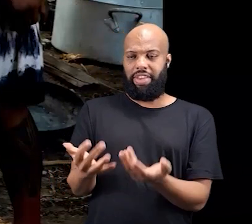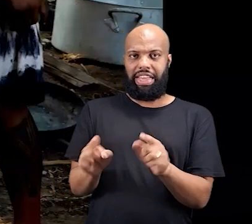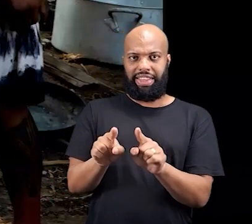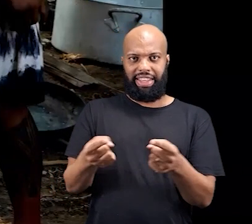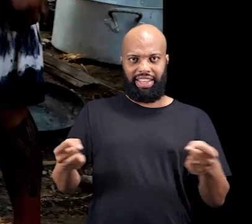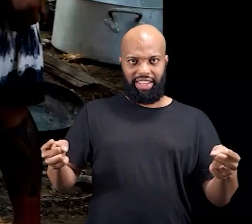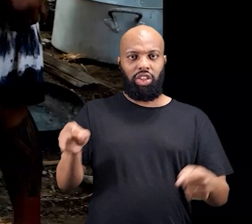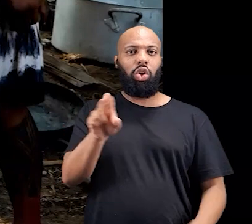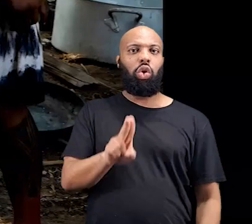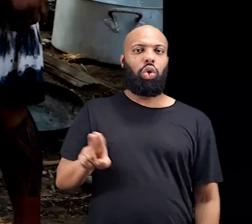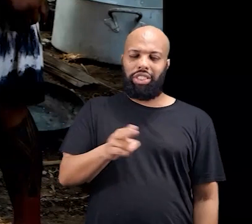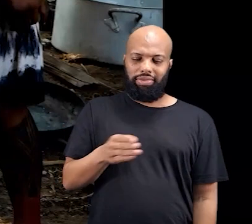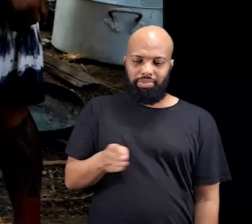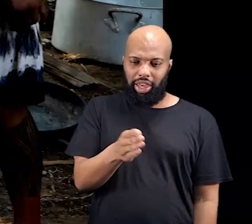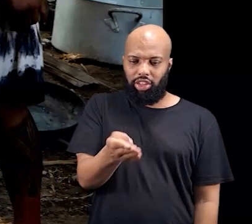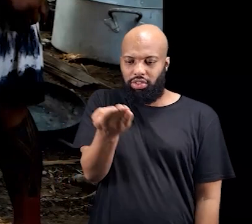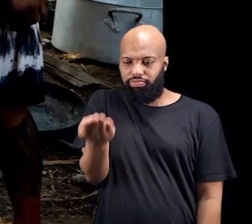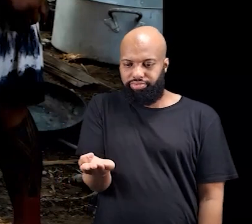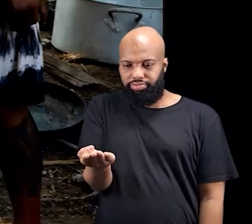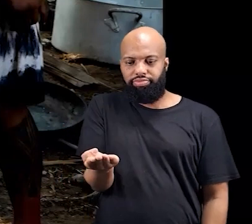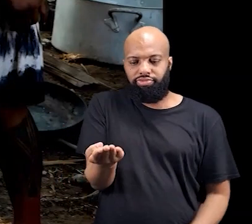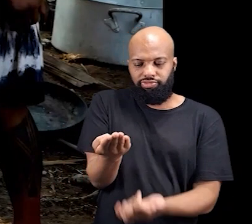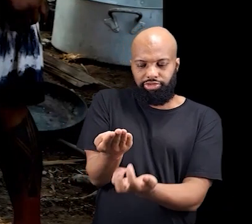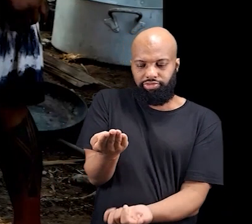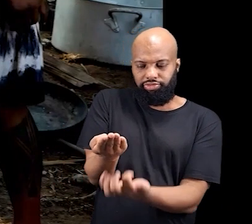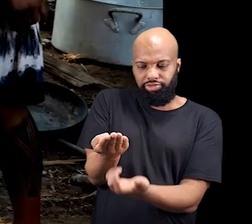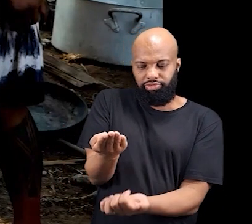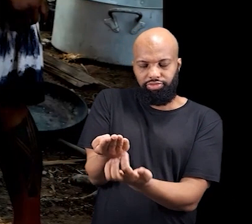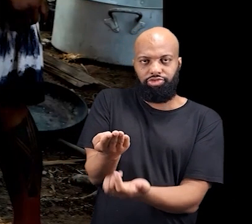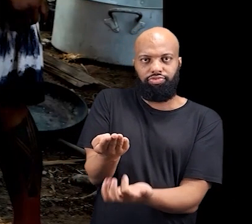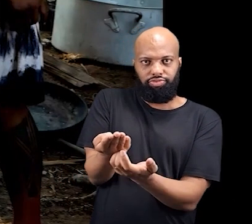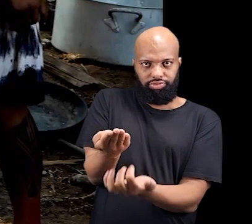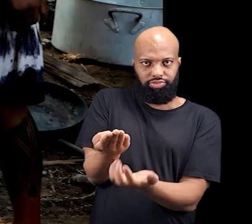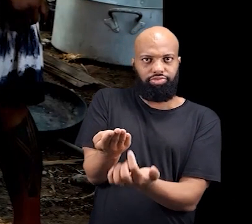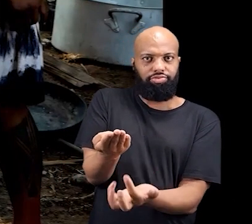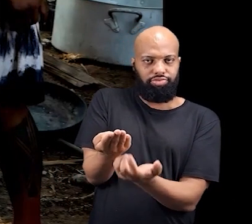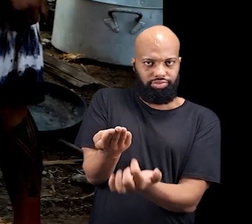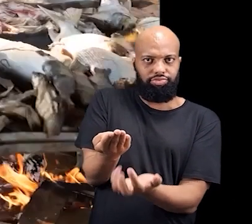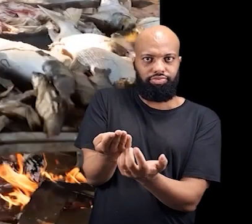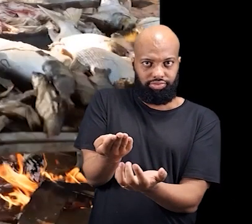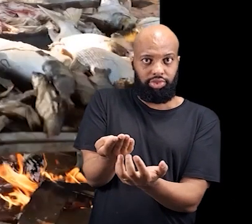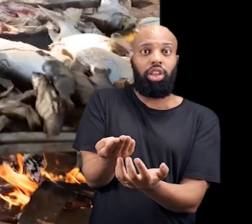um grande assado, né? Com esse pescado que chega.